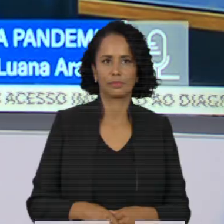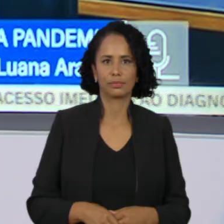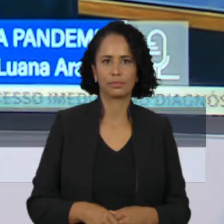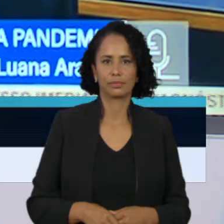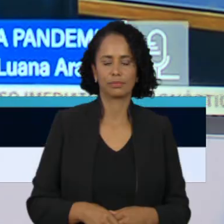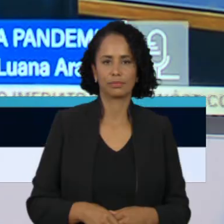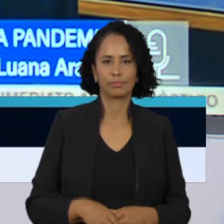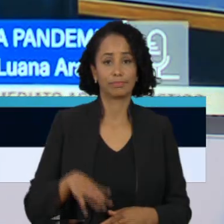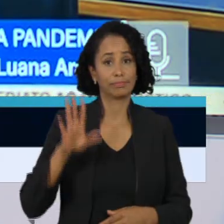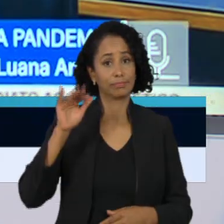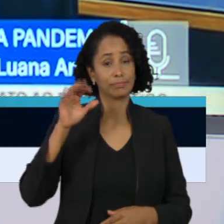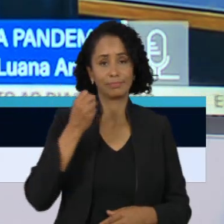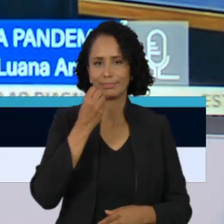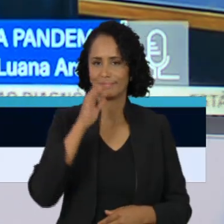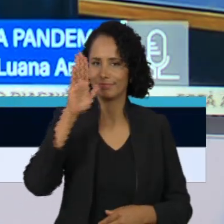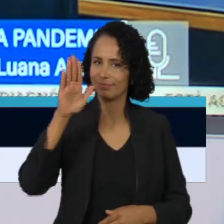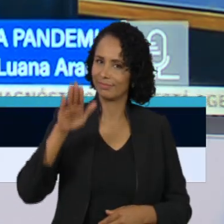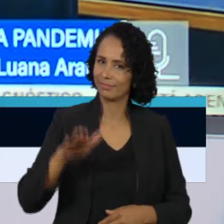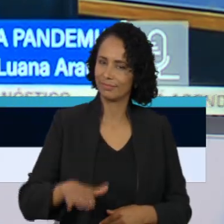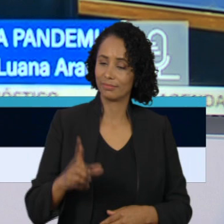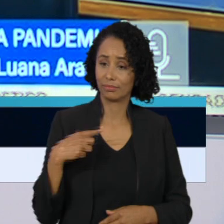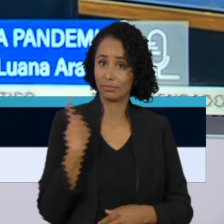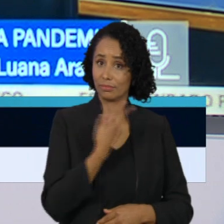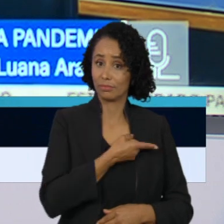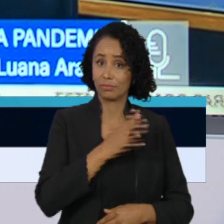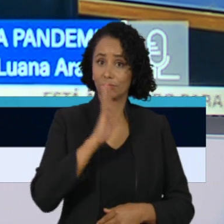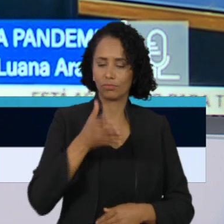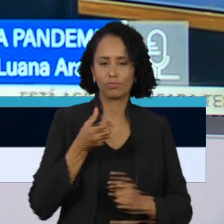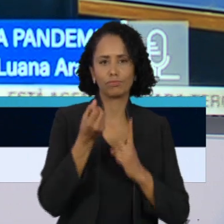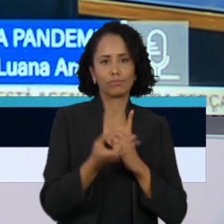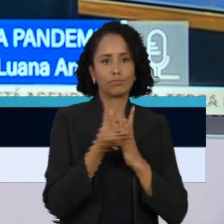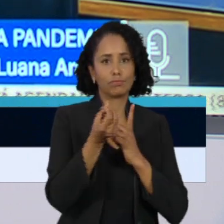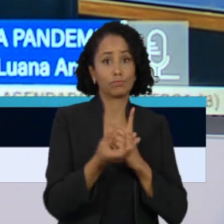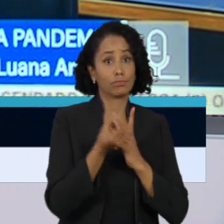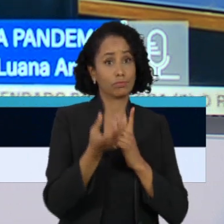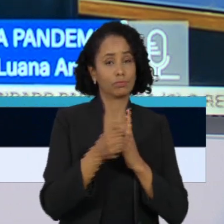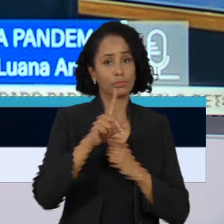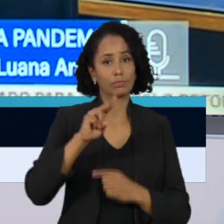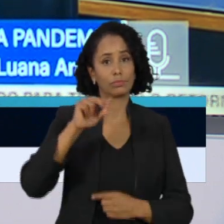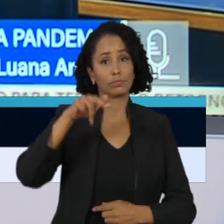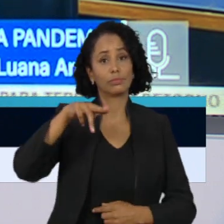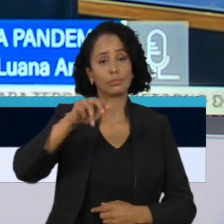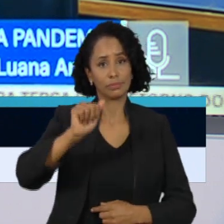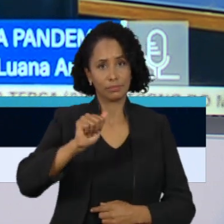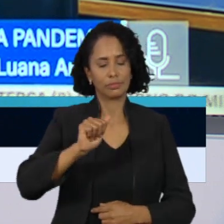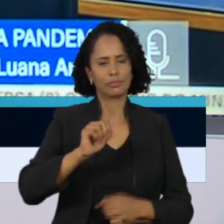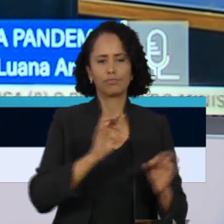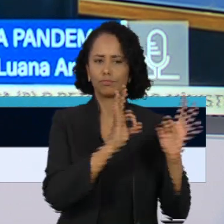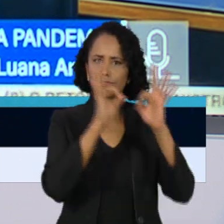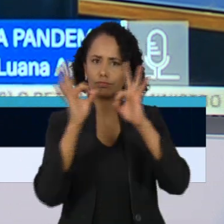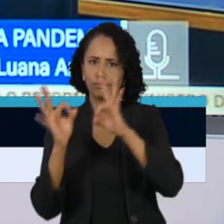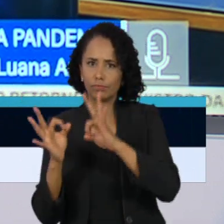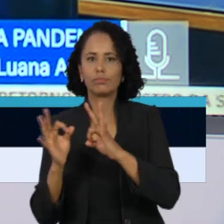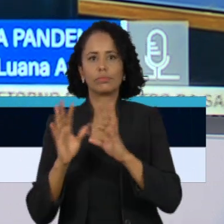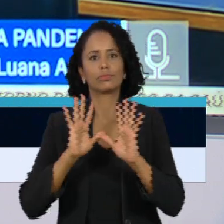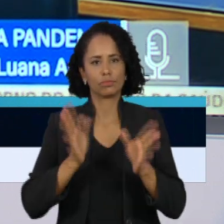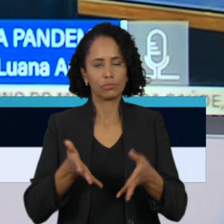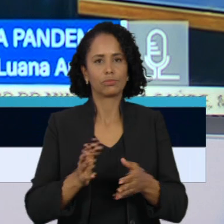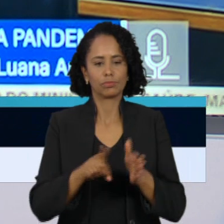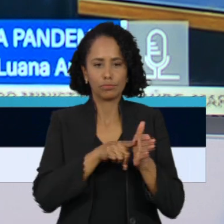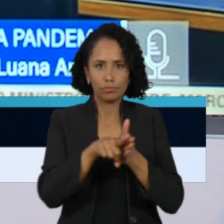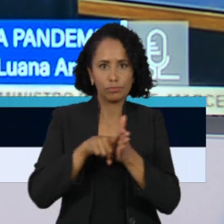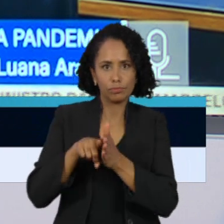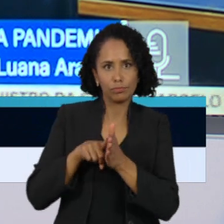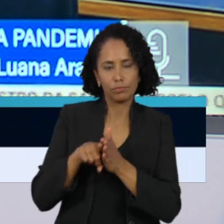Olá, boa tarde. Continuamos a acompanhar o depoimento da infectologista Luana Araújo, a CPI da pandemia no Senado. Durante um